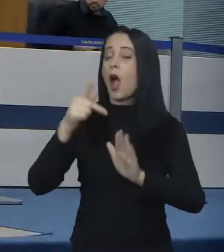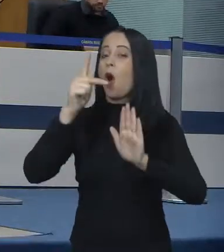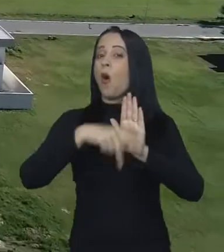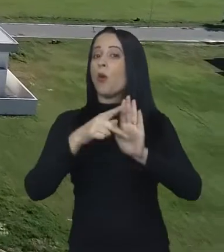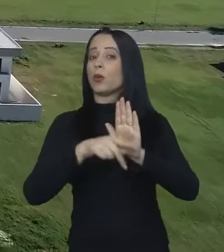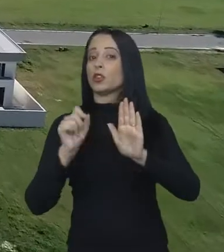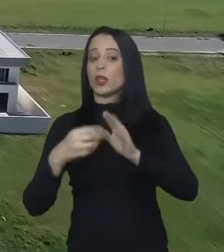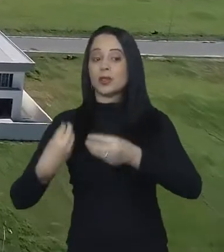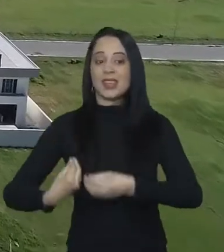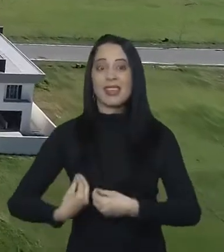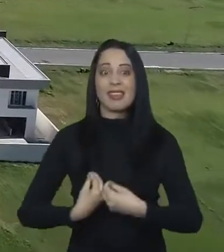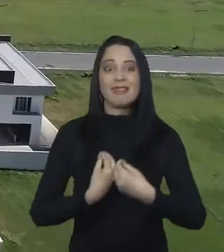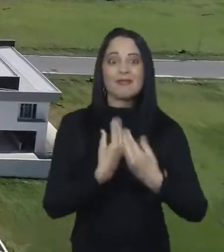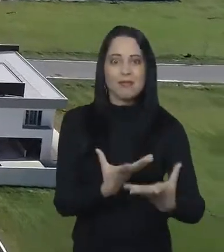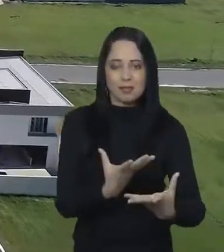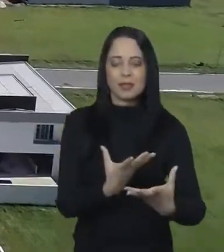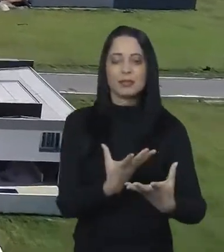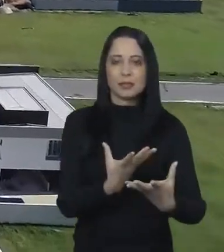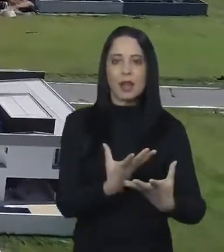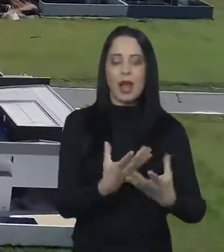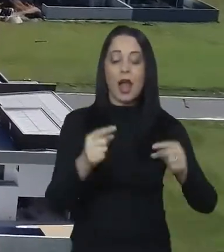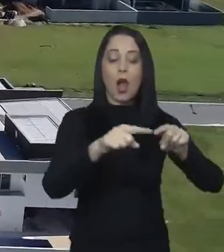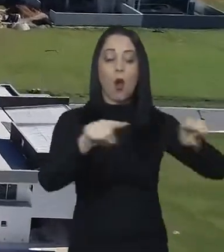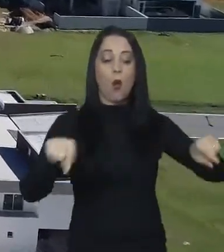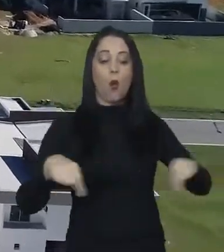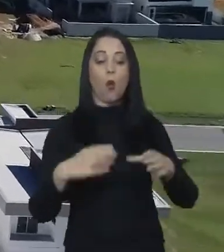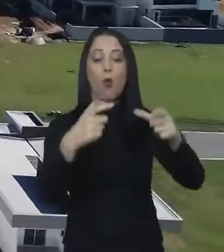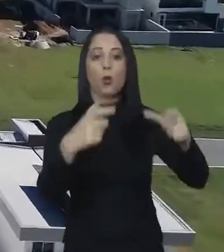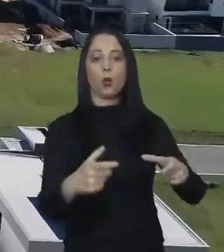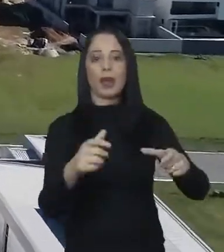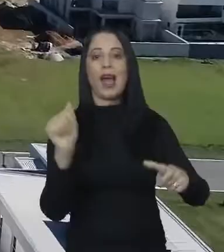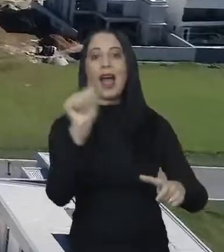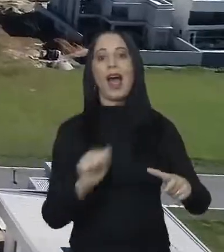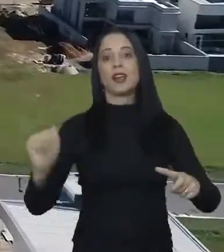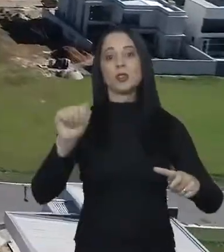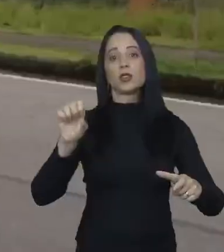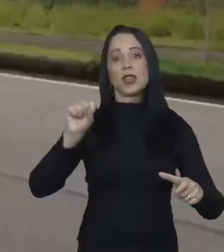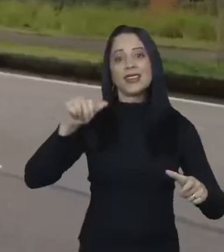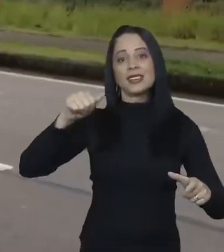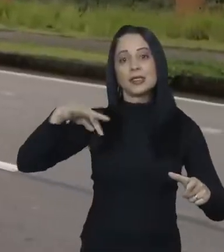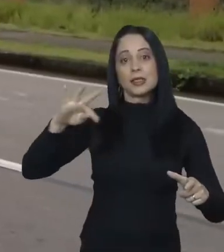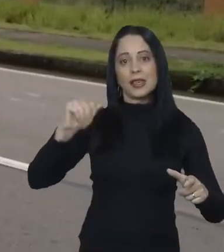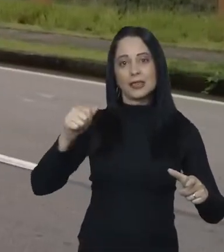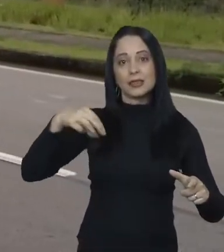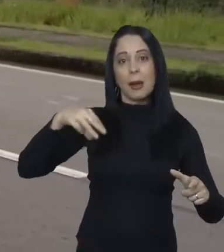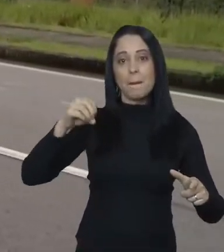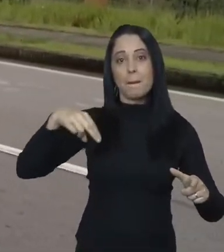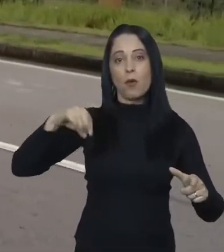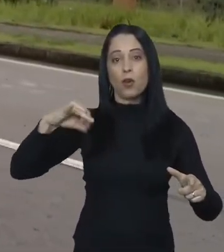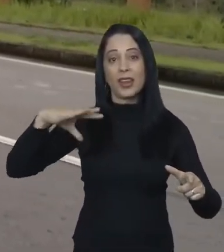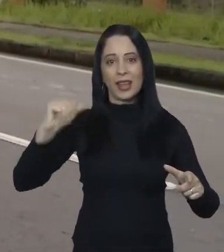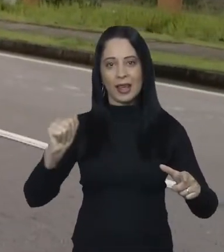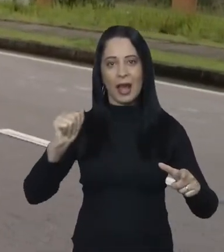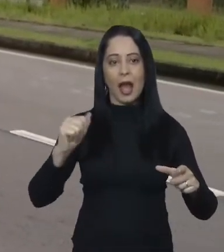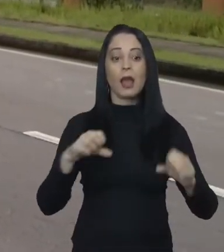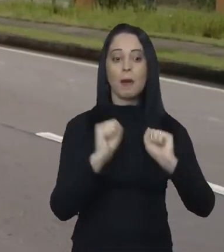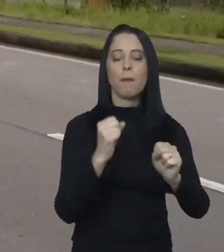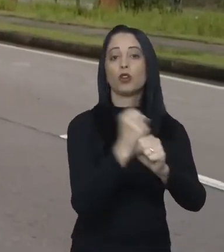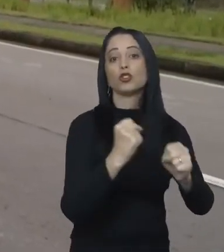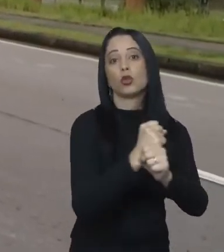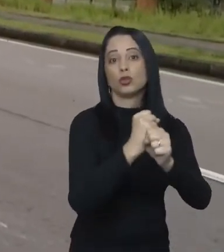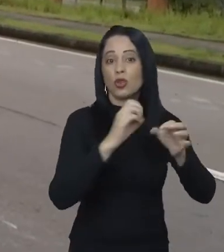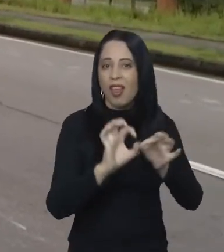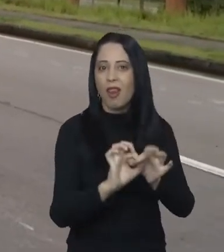Executivo, que concede o uso de uma área pública localizada no bairro Urbanova, a Associação Santa Mônica. A obra